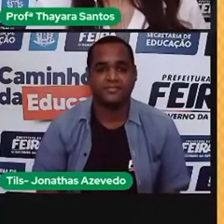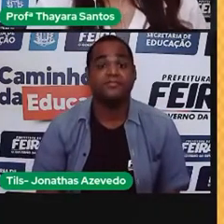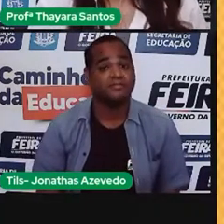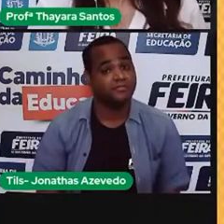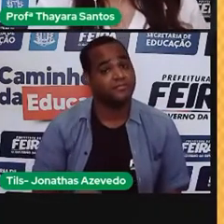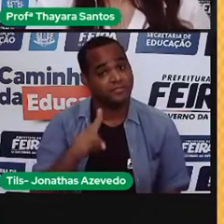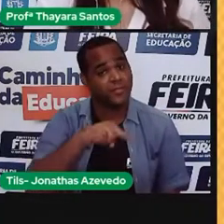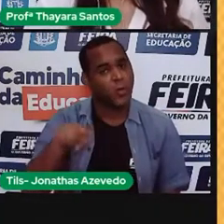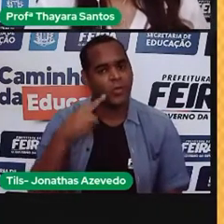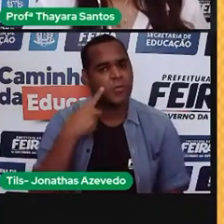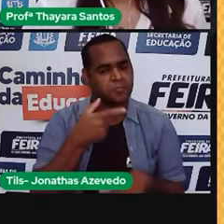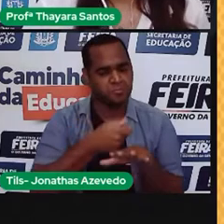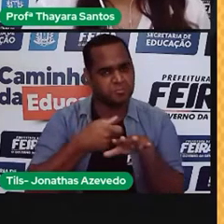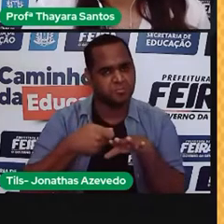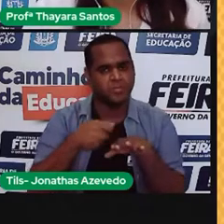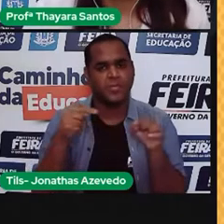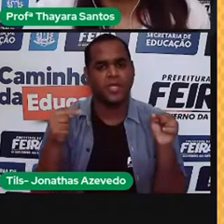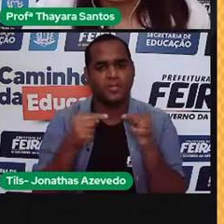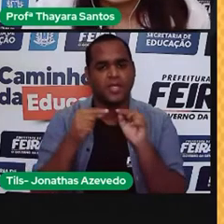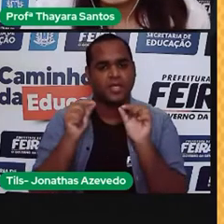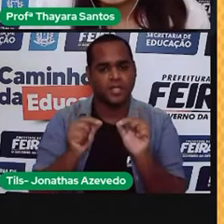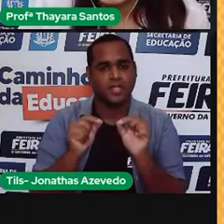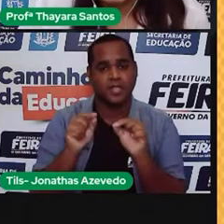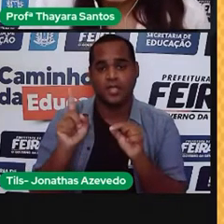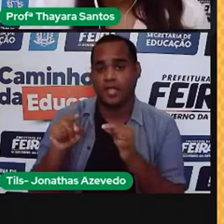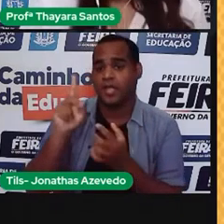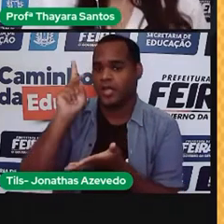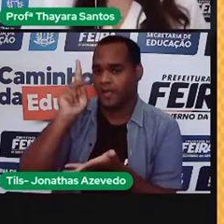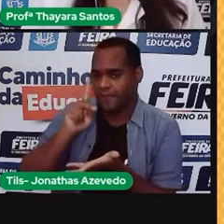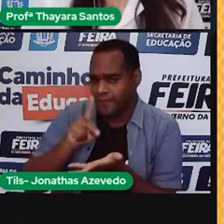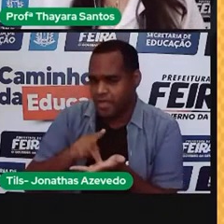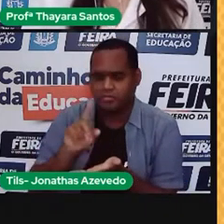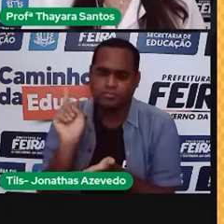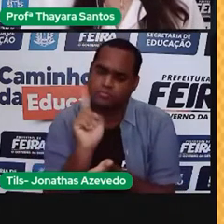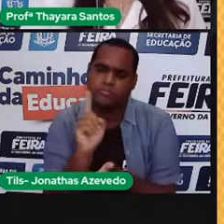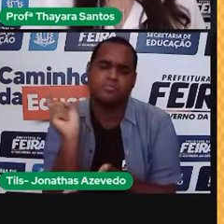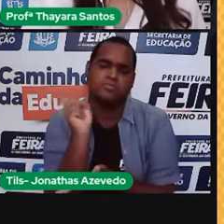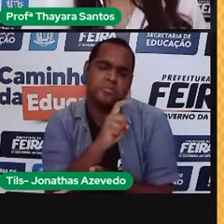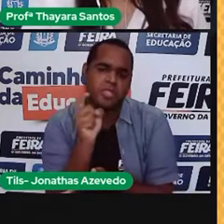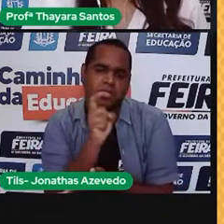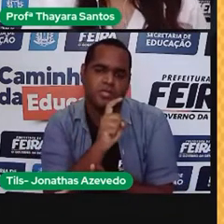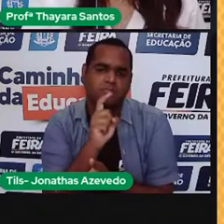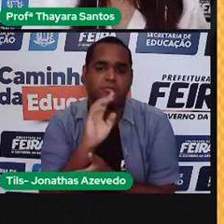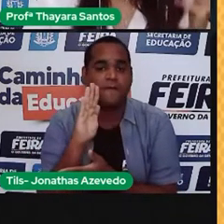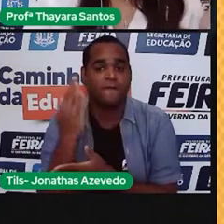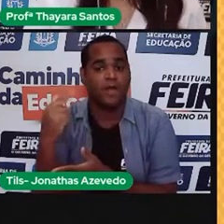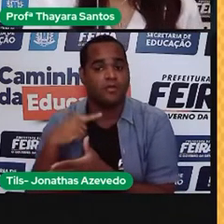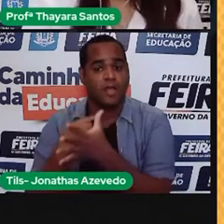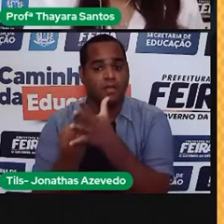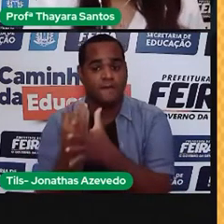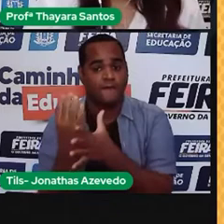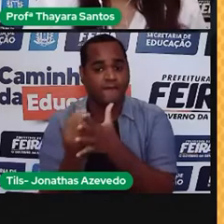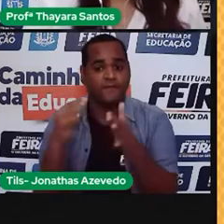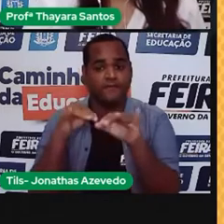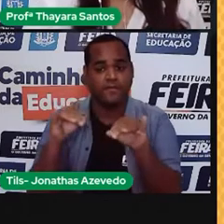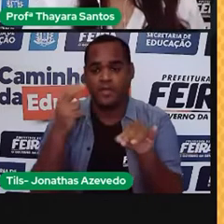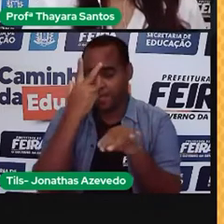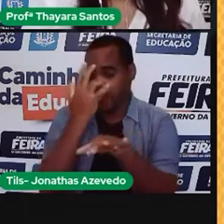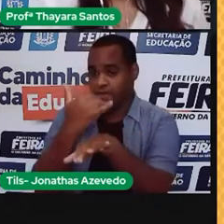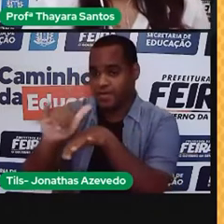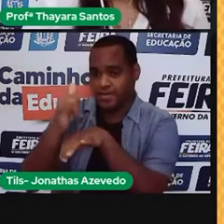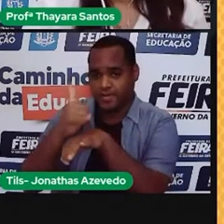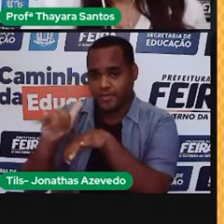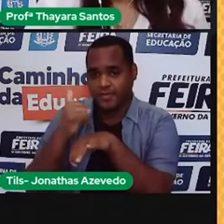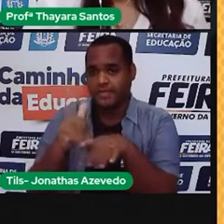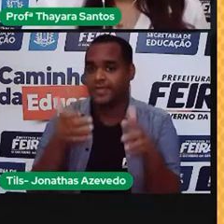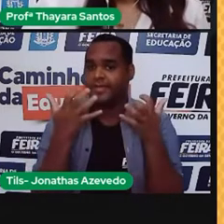A gente teve esse outro exemplo aqui, que esse sim era um caso de fake news, foi uma notícia totalmente fabricada para enganar as pessoas que estão lá